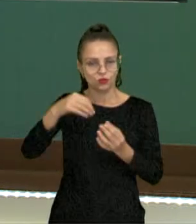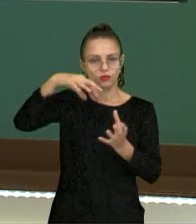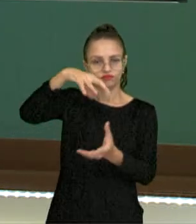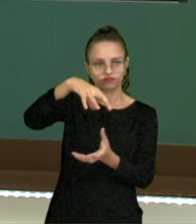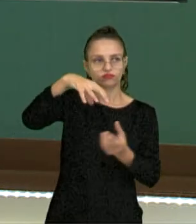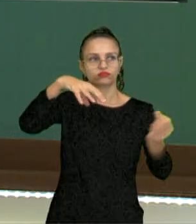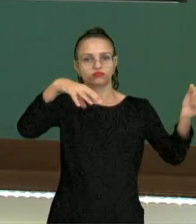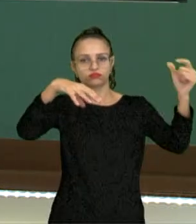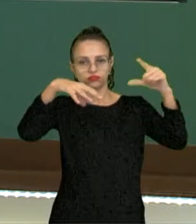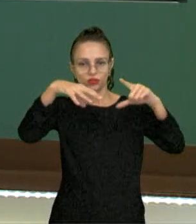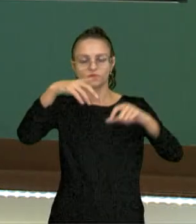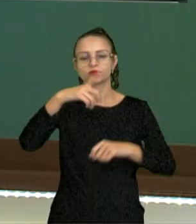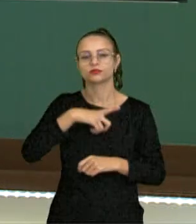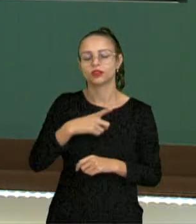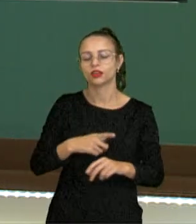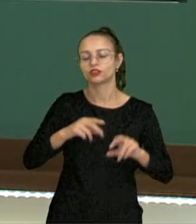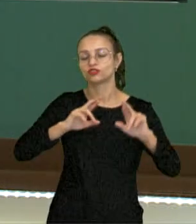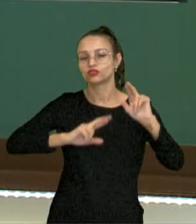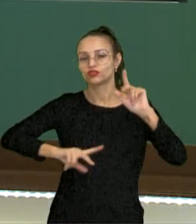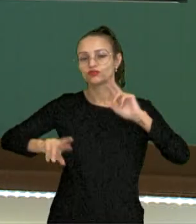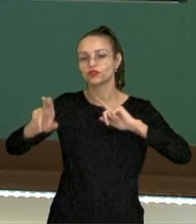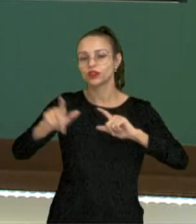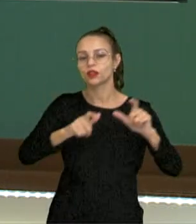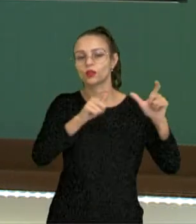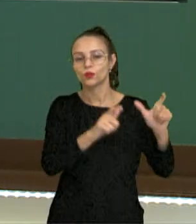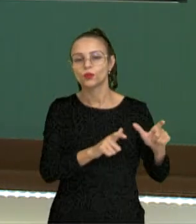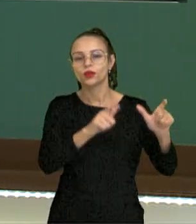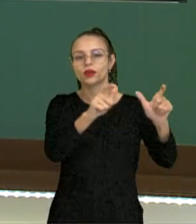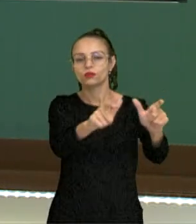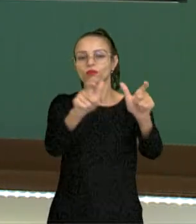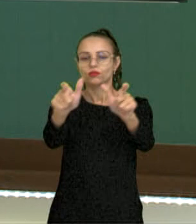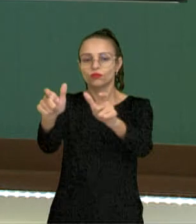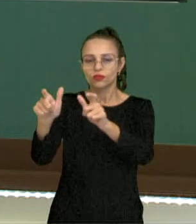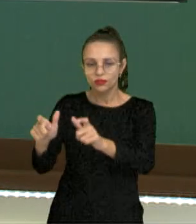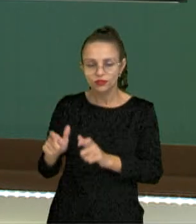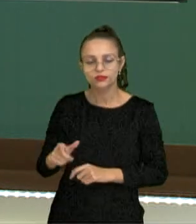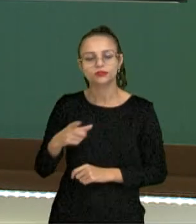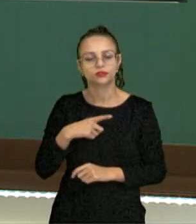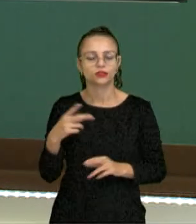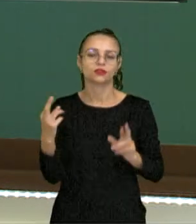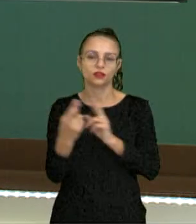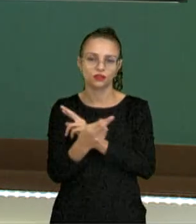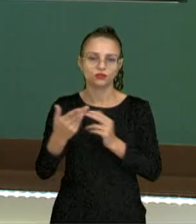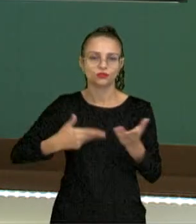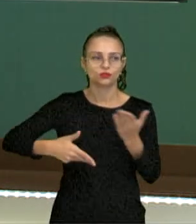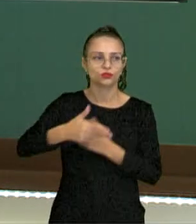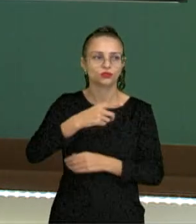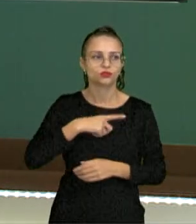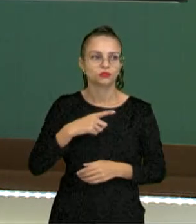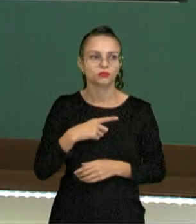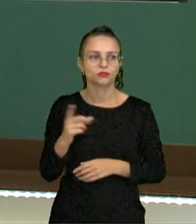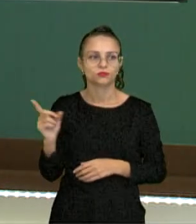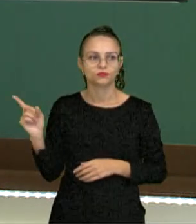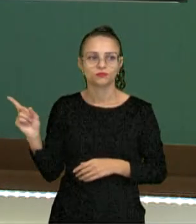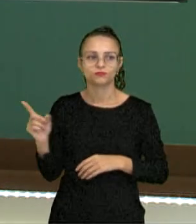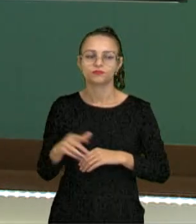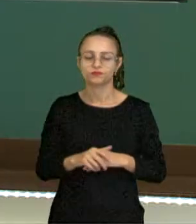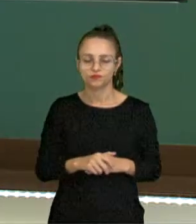nosso planeta, nós temos diferentes ambientes que se formam e que se interrelacionam. Então nós temos ali